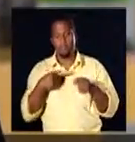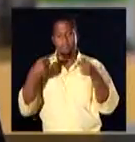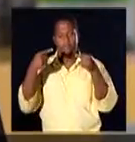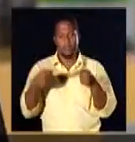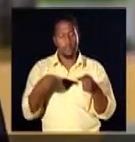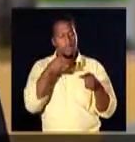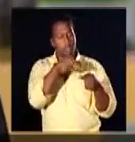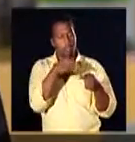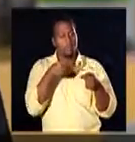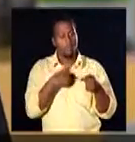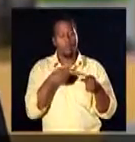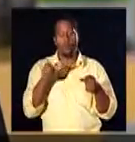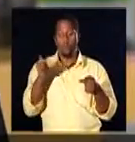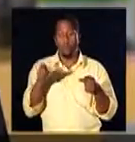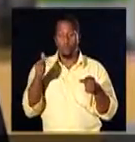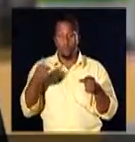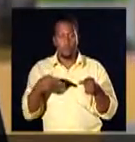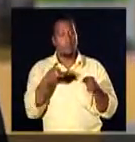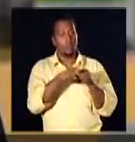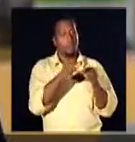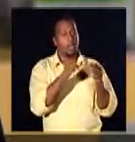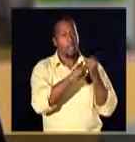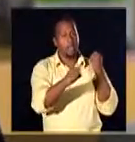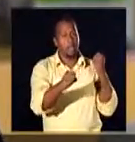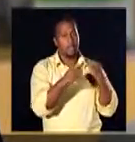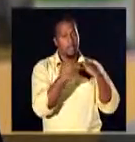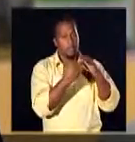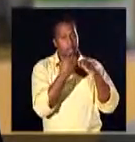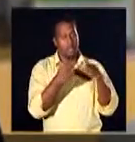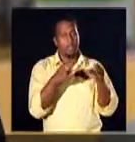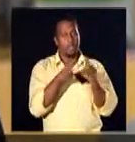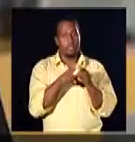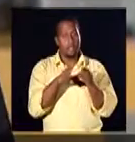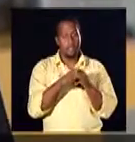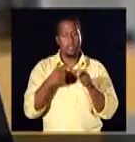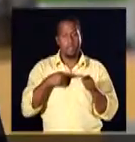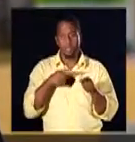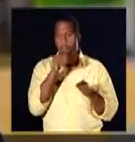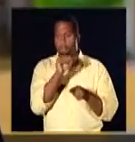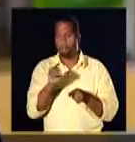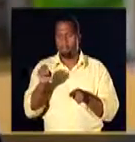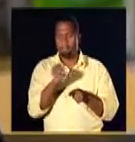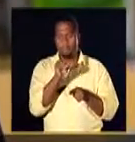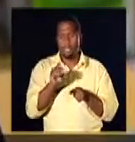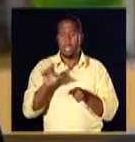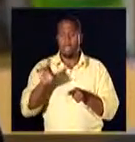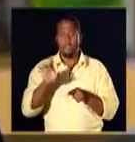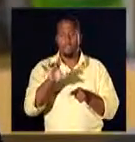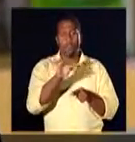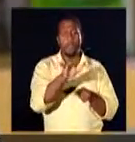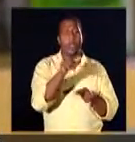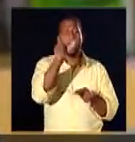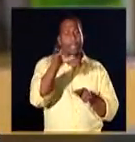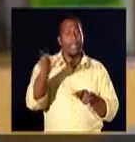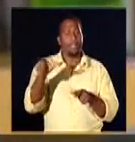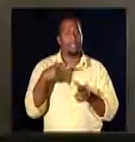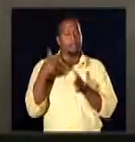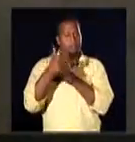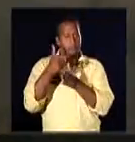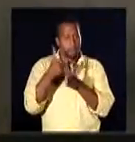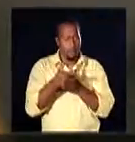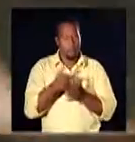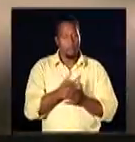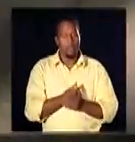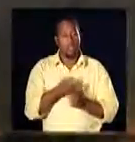o conflito entre o consumidor, os consumidores e as grandes empresas, e também fazendo a mediação individual de cada consumidor.